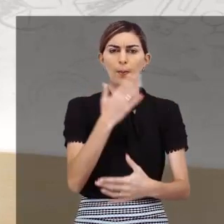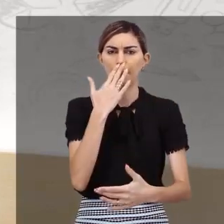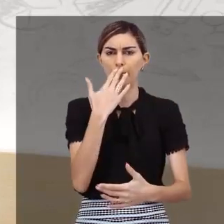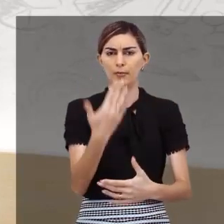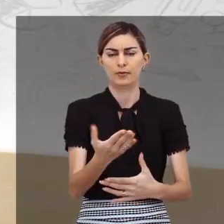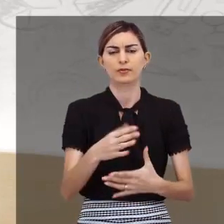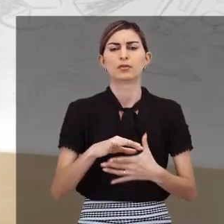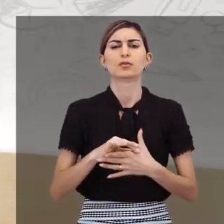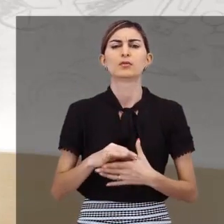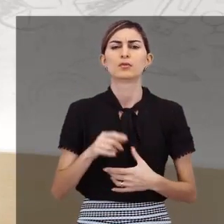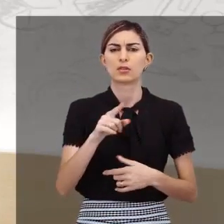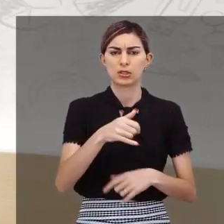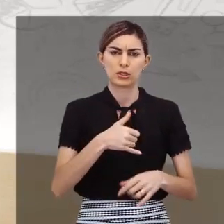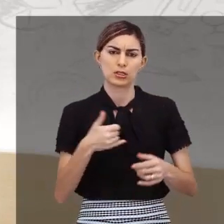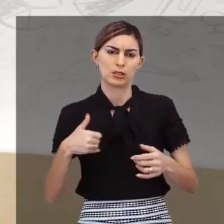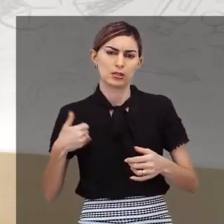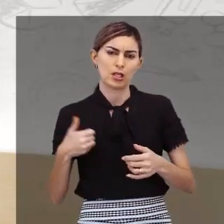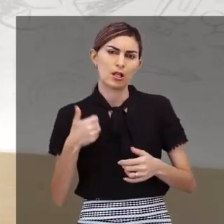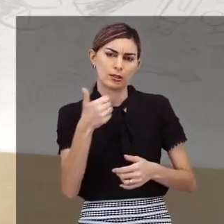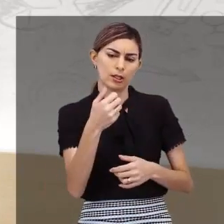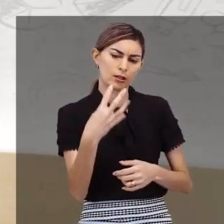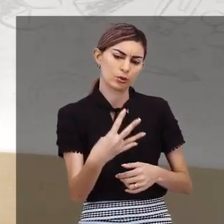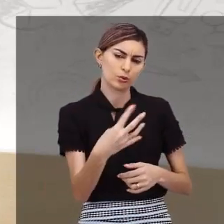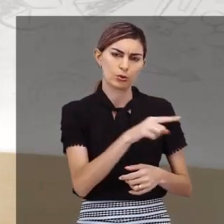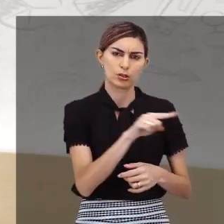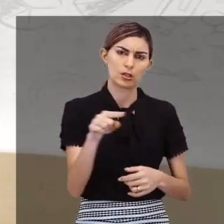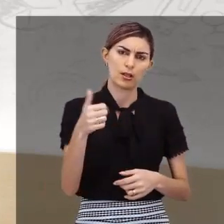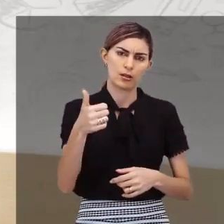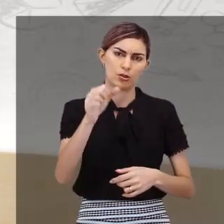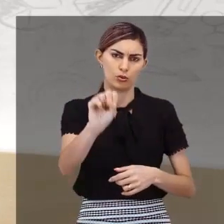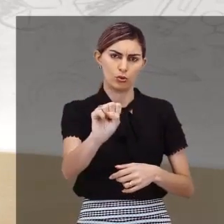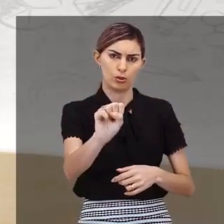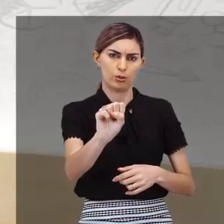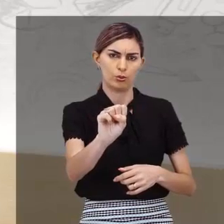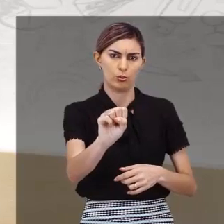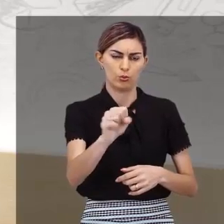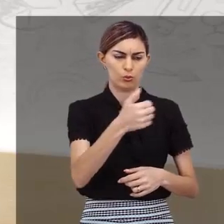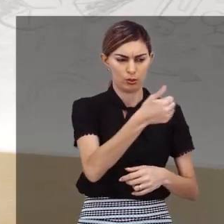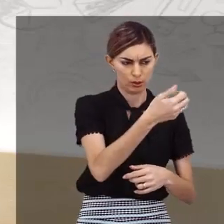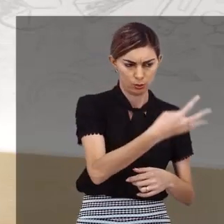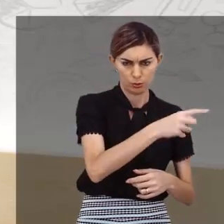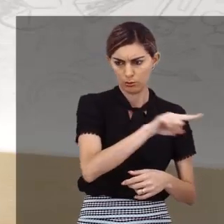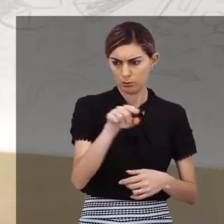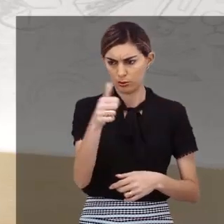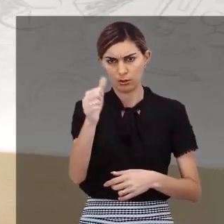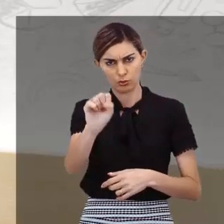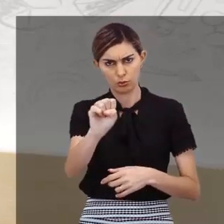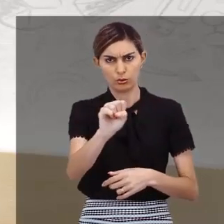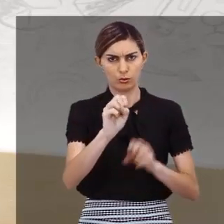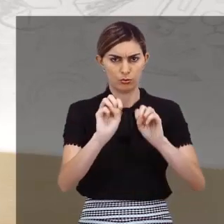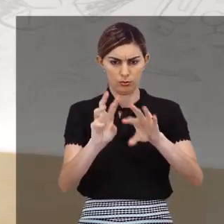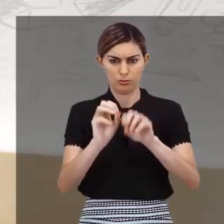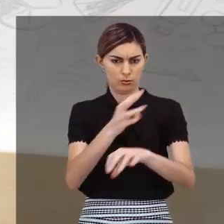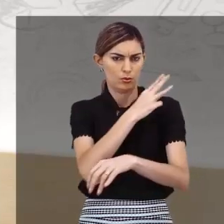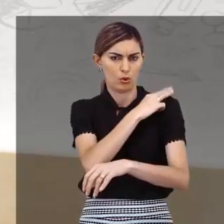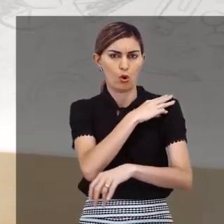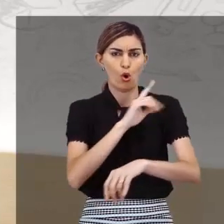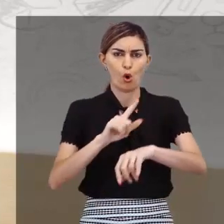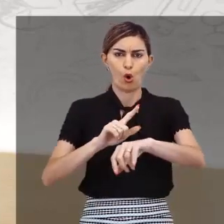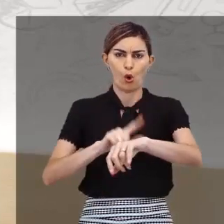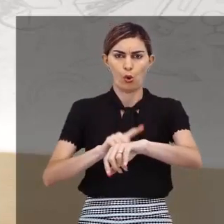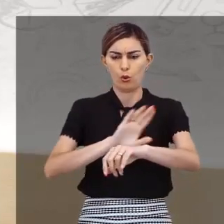preferencialmente da faixa etária de 14 a 18 anos, no ensino médio integrado, em horário